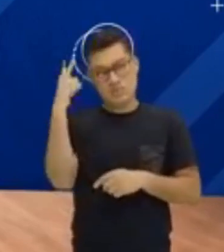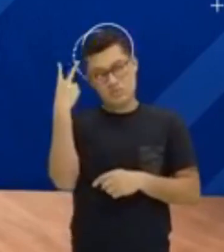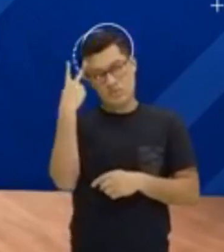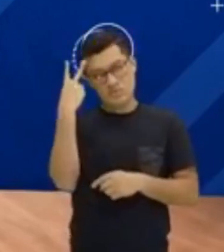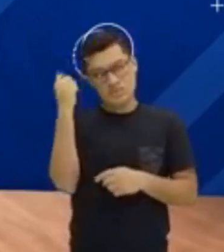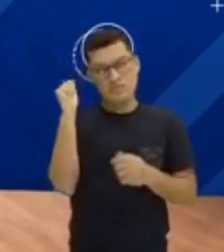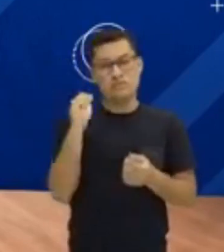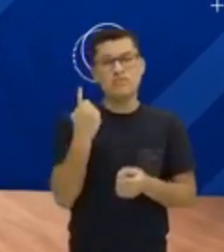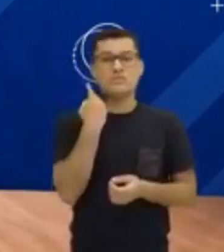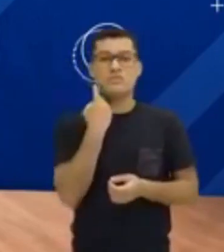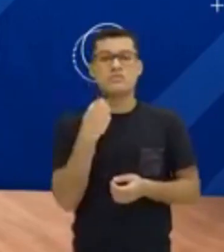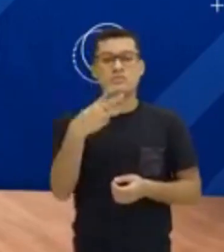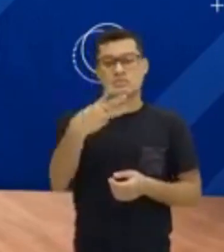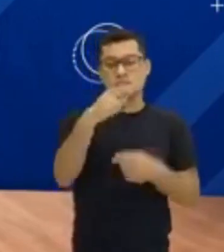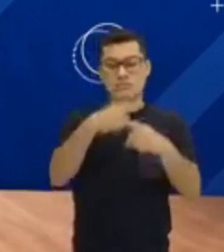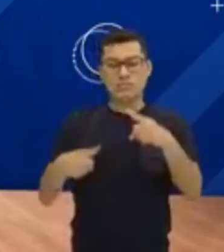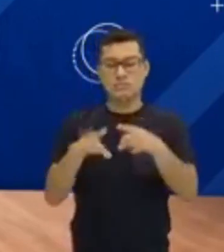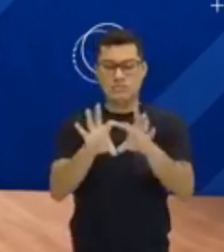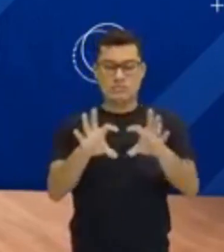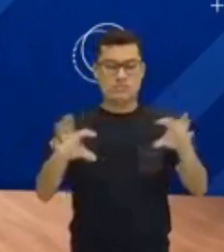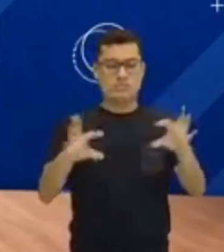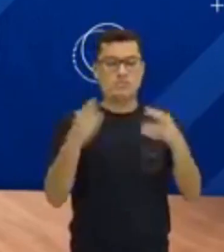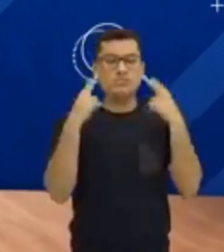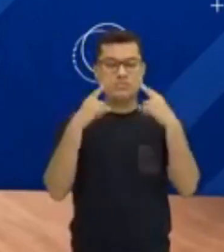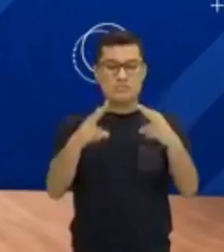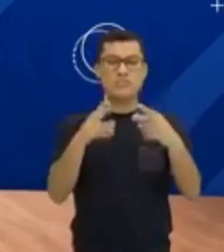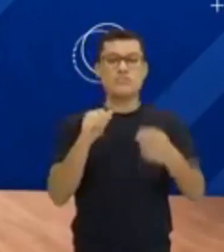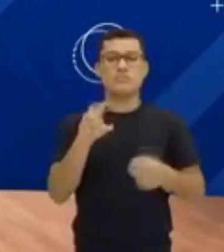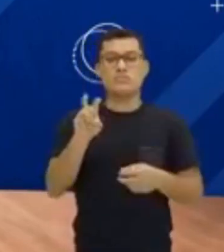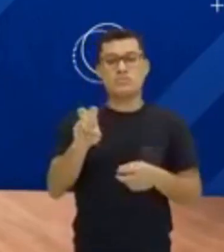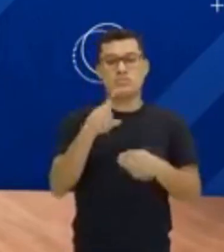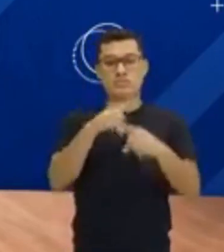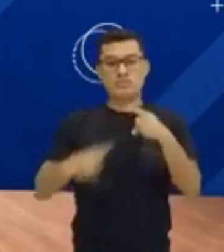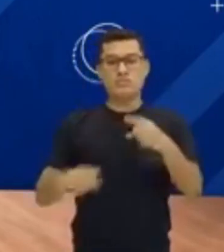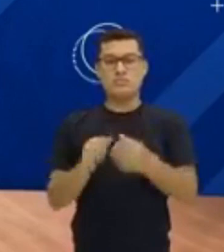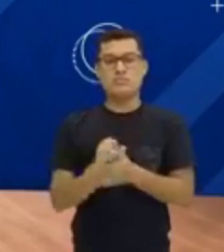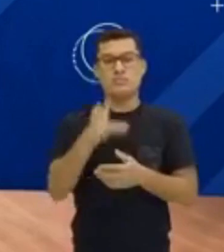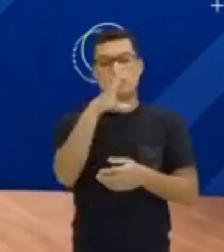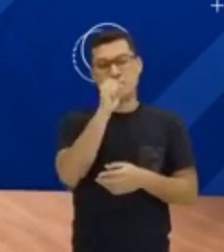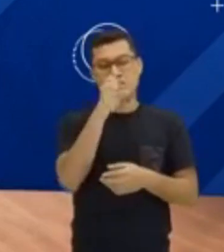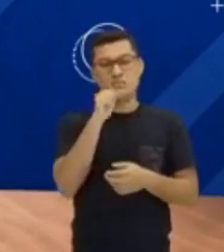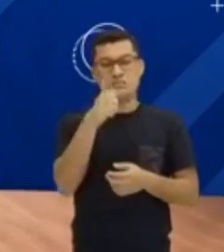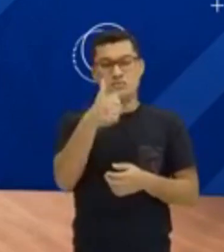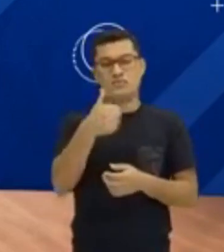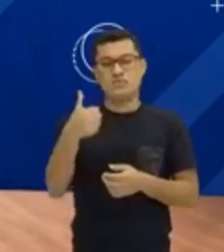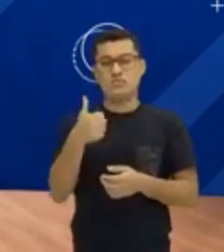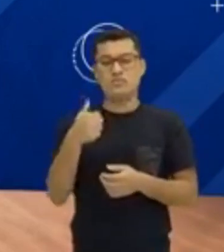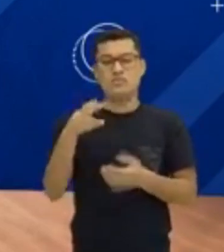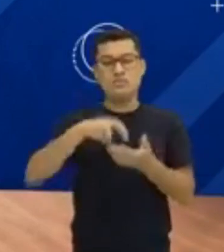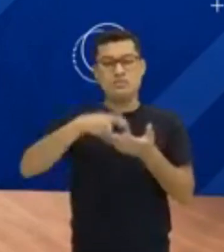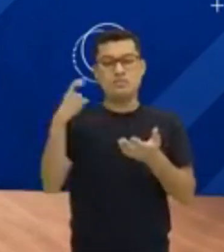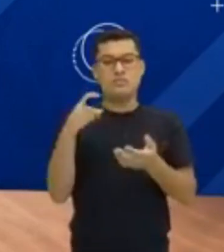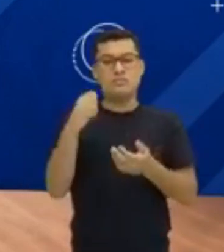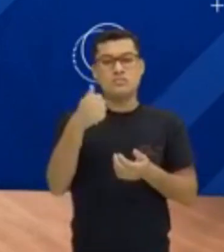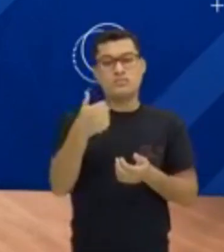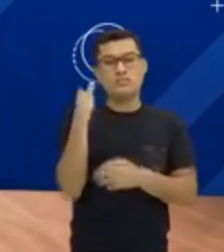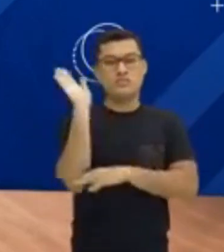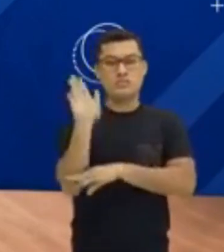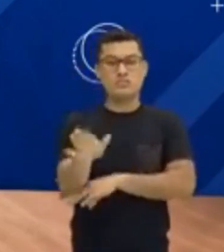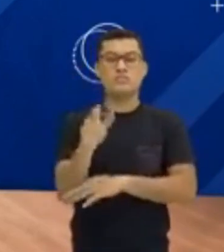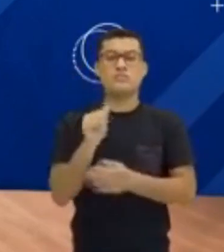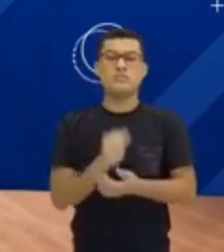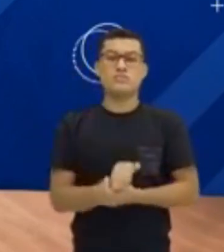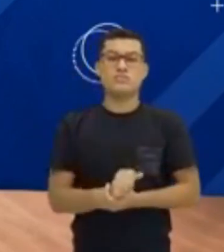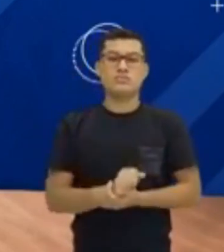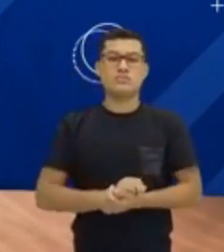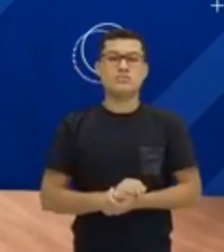das 3h30 às 5h30 da tarde. E aos sábados, das 11h às 1h da